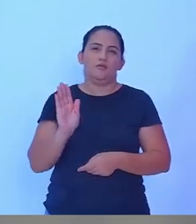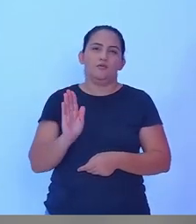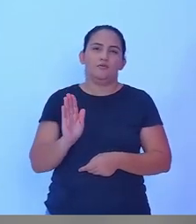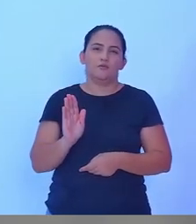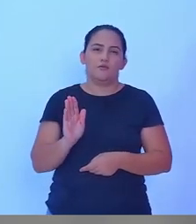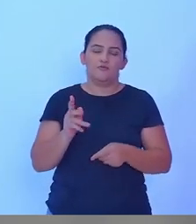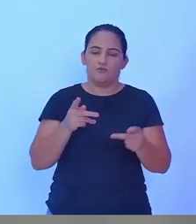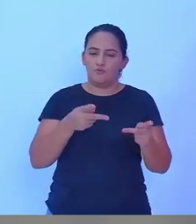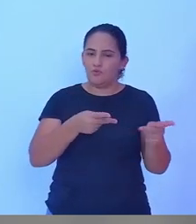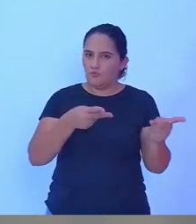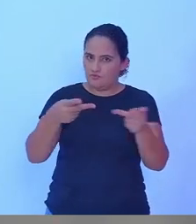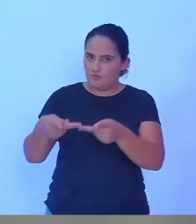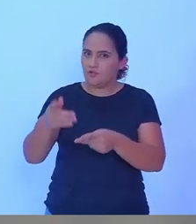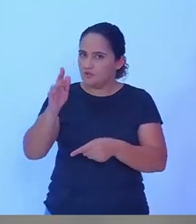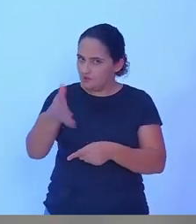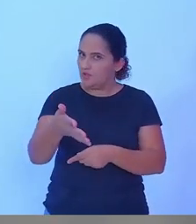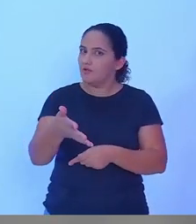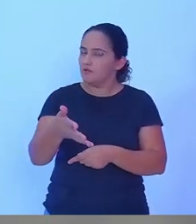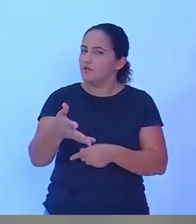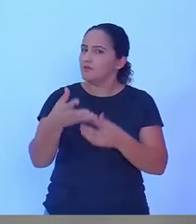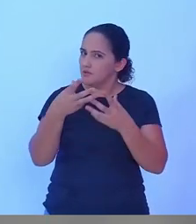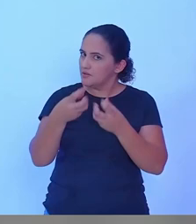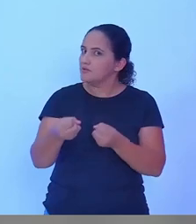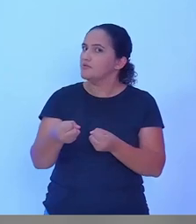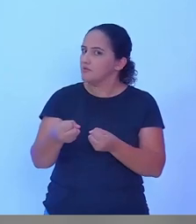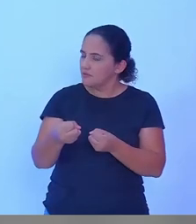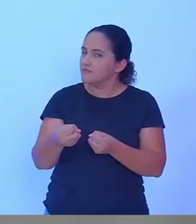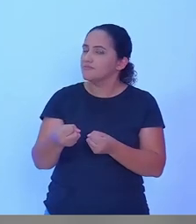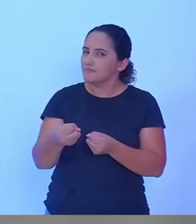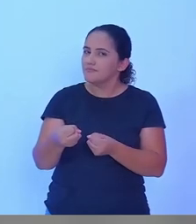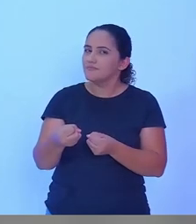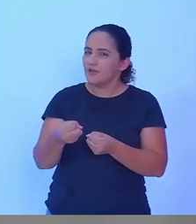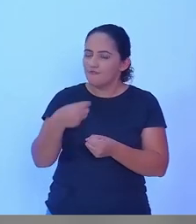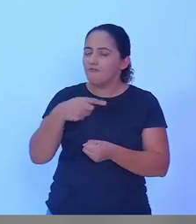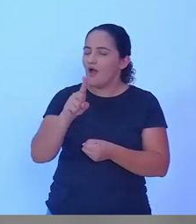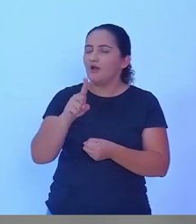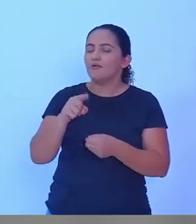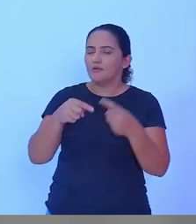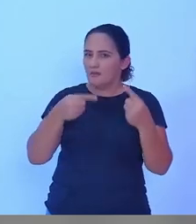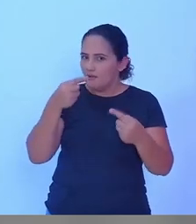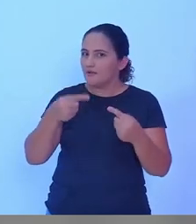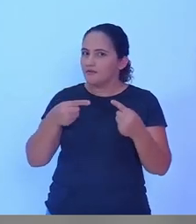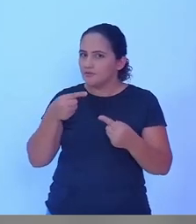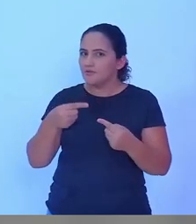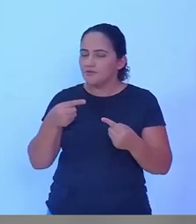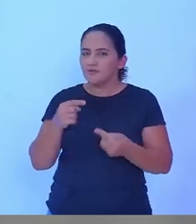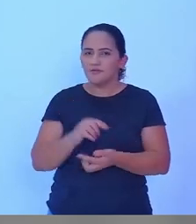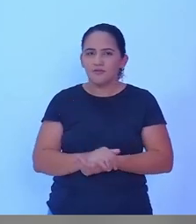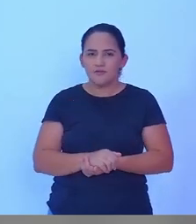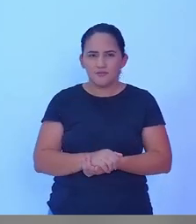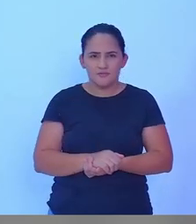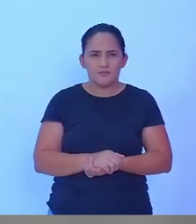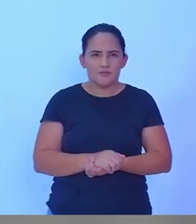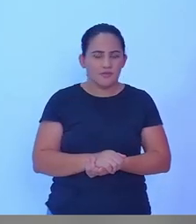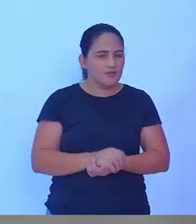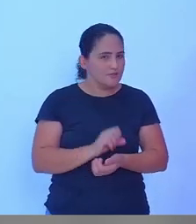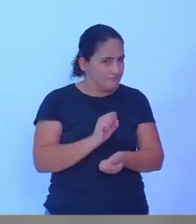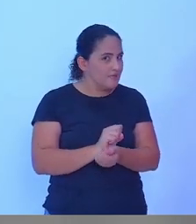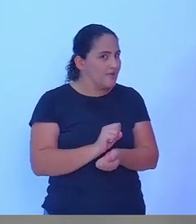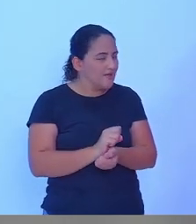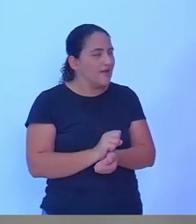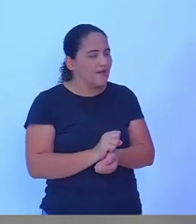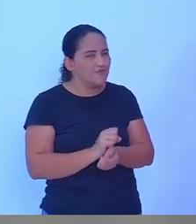convite e os cinco já falaram que iriam no debate. Espero que nenhum negue fogo, né?